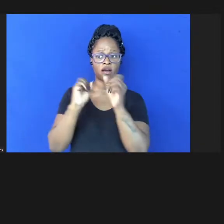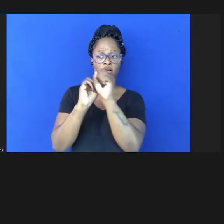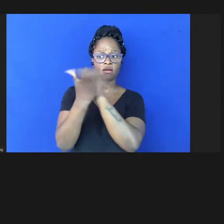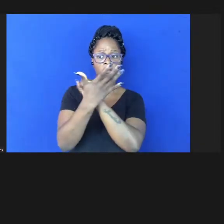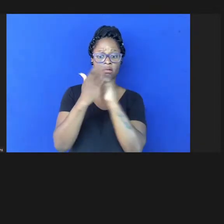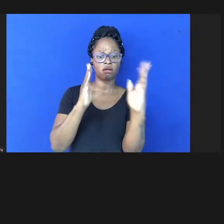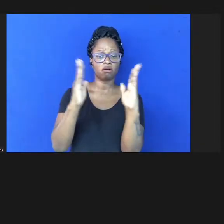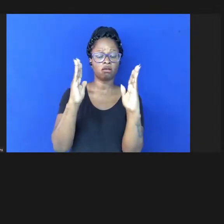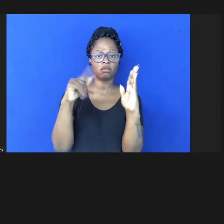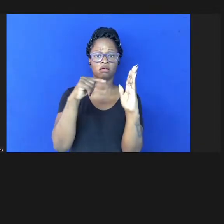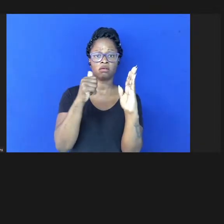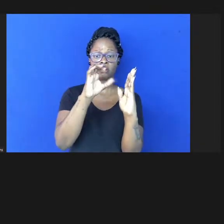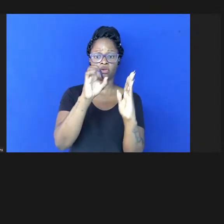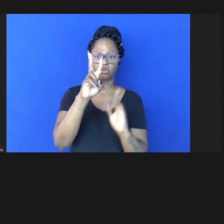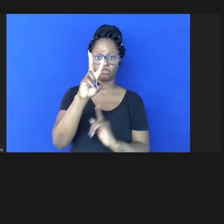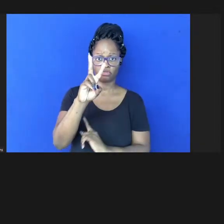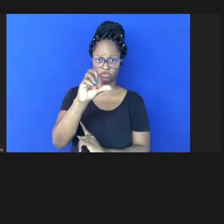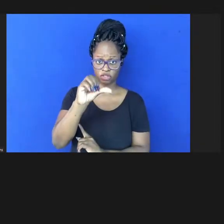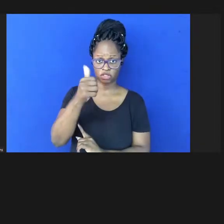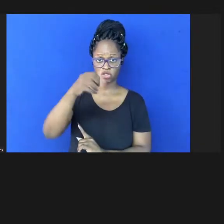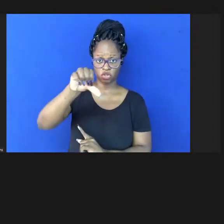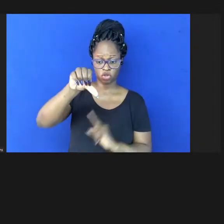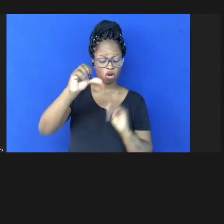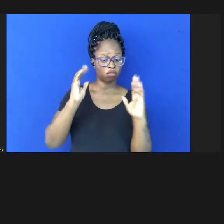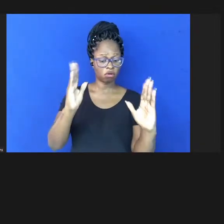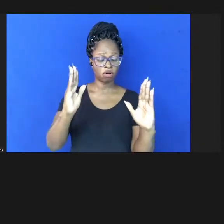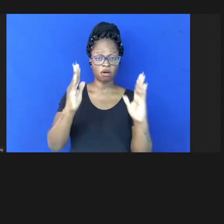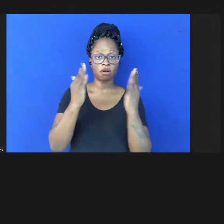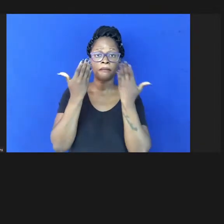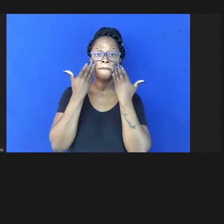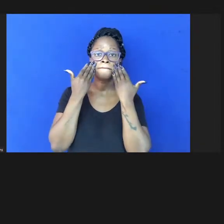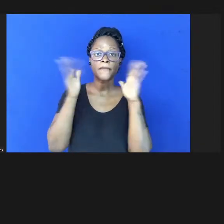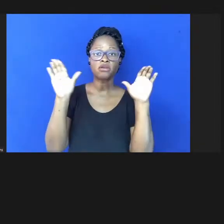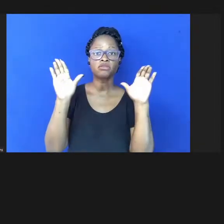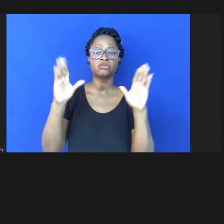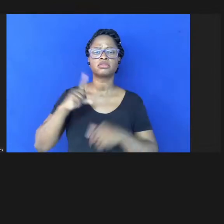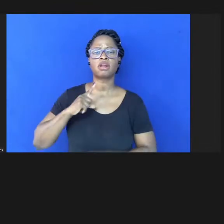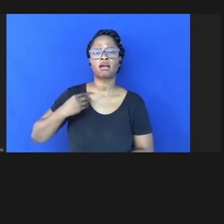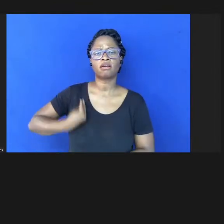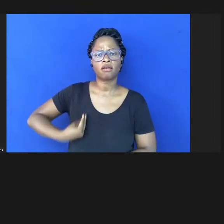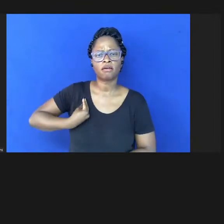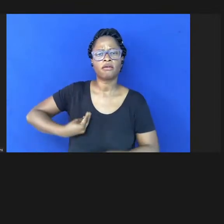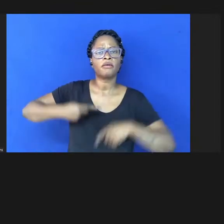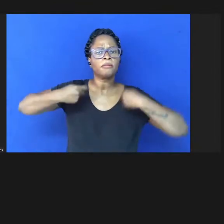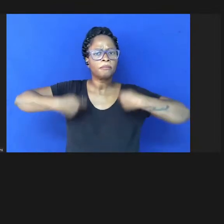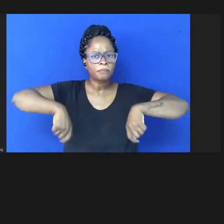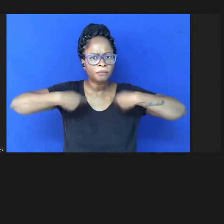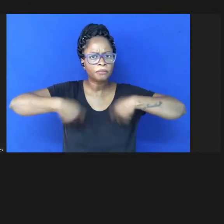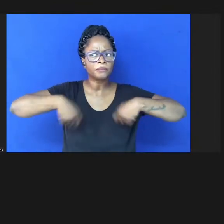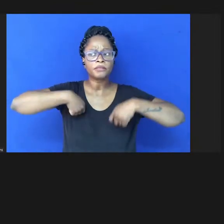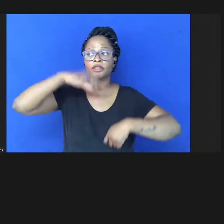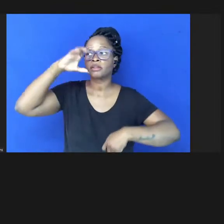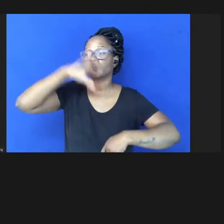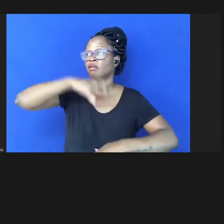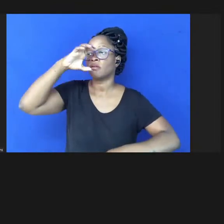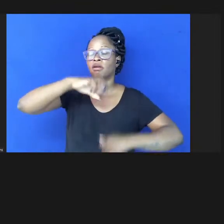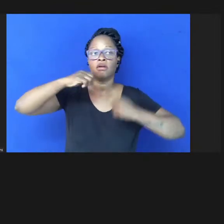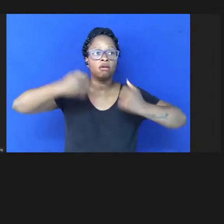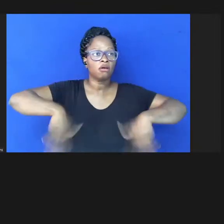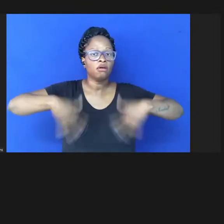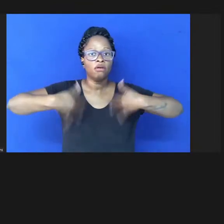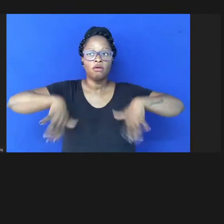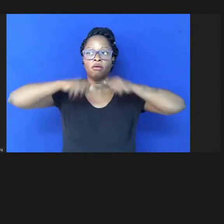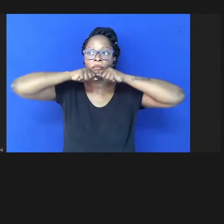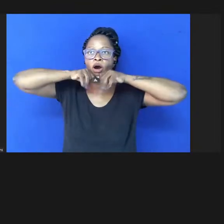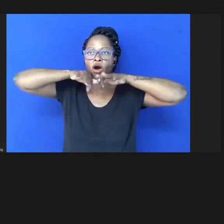enfatizou que existe necessidade da urgência da disseminação